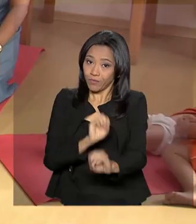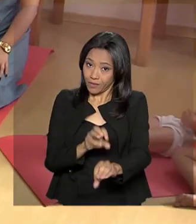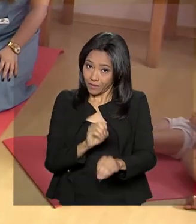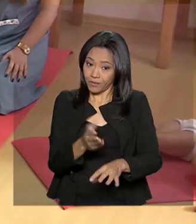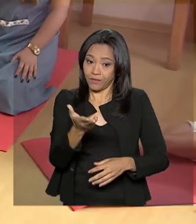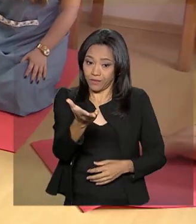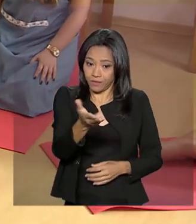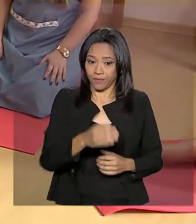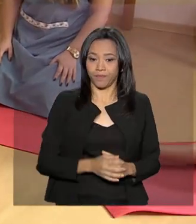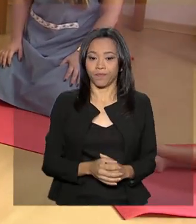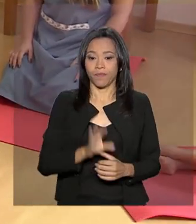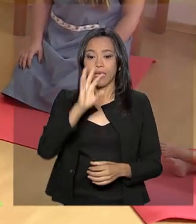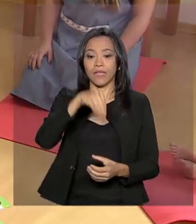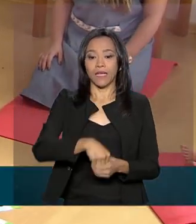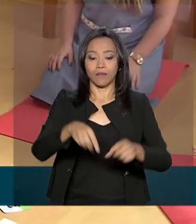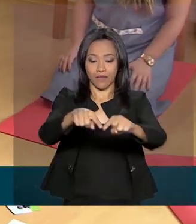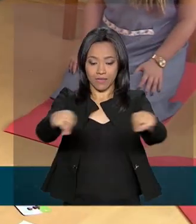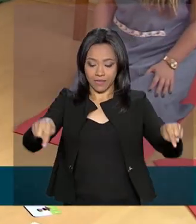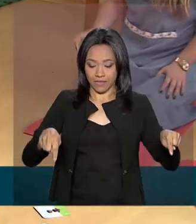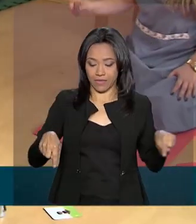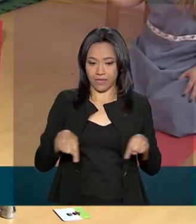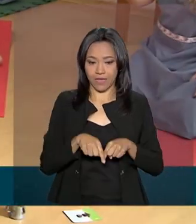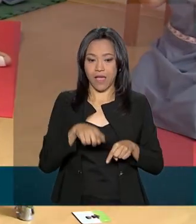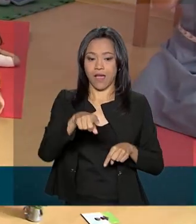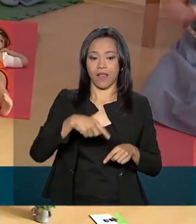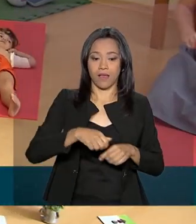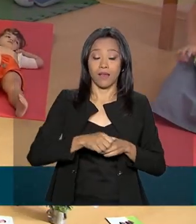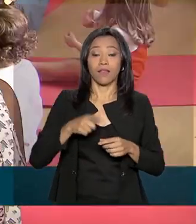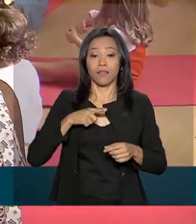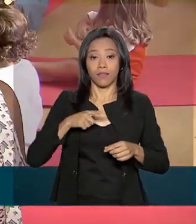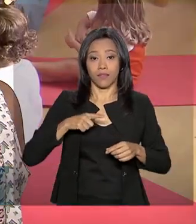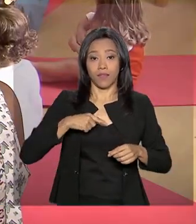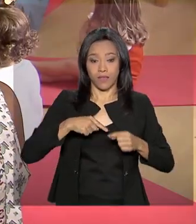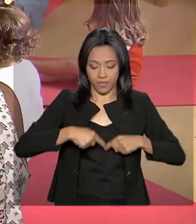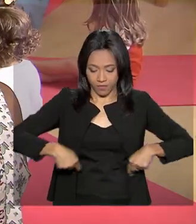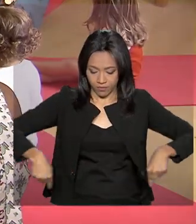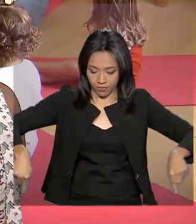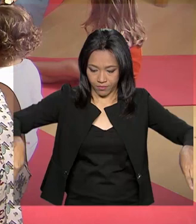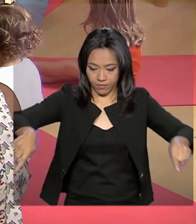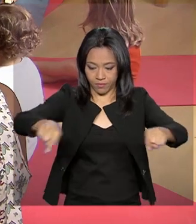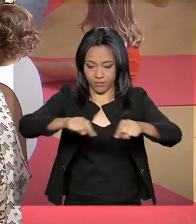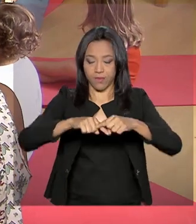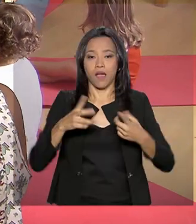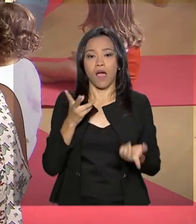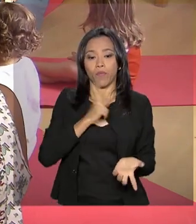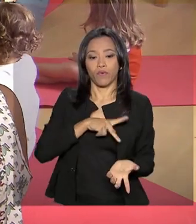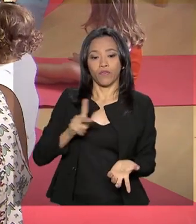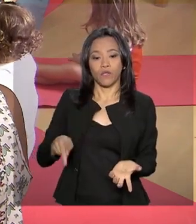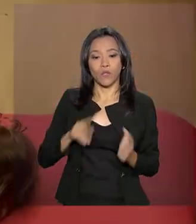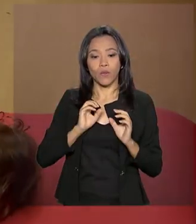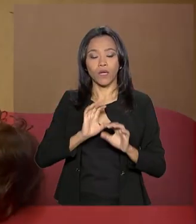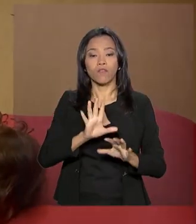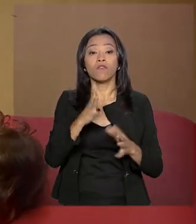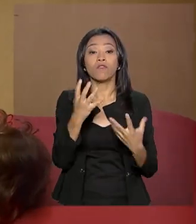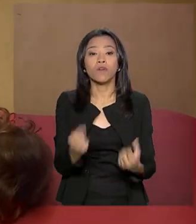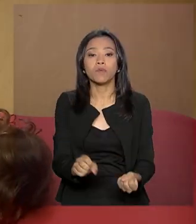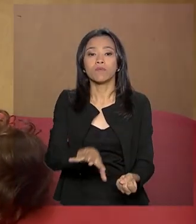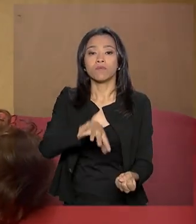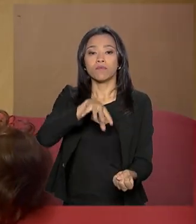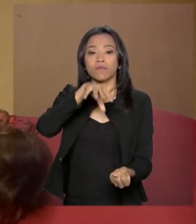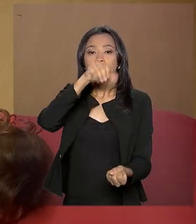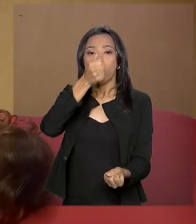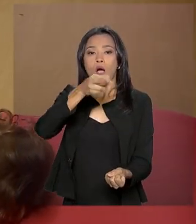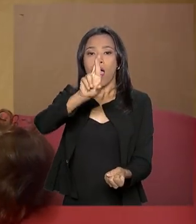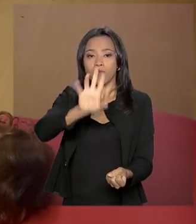Na sala de aula, os tapetes são colocados em roda. A professora orienta a inspirar e expirar o ar